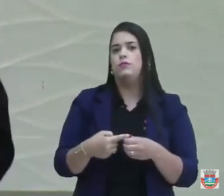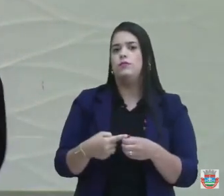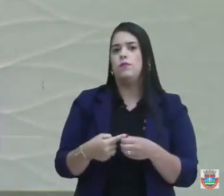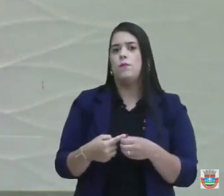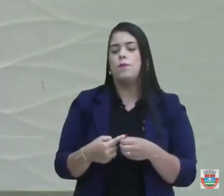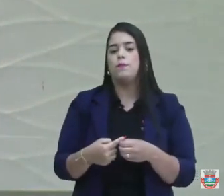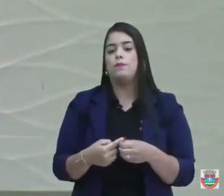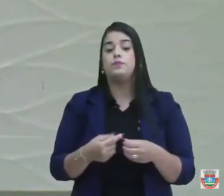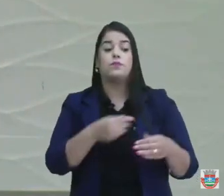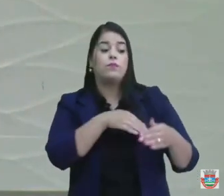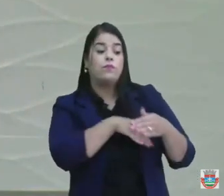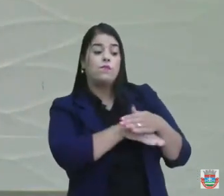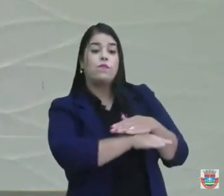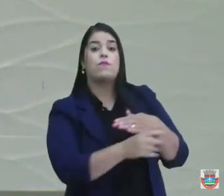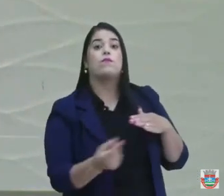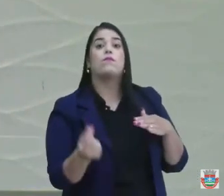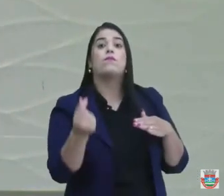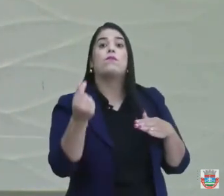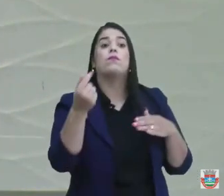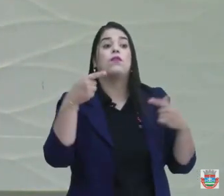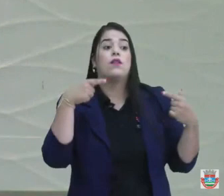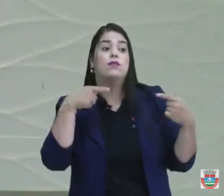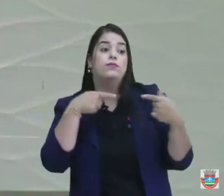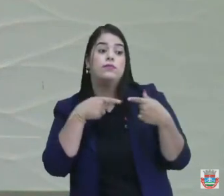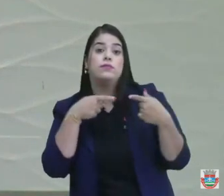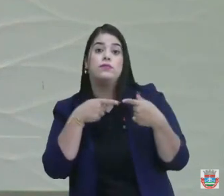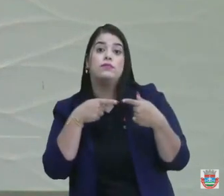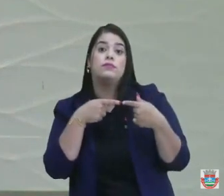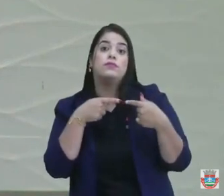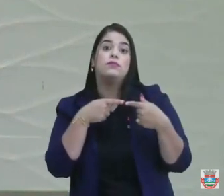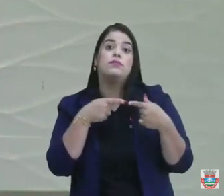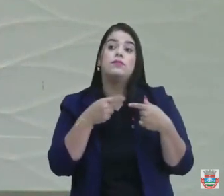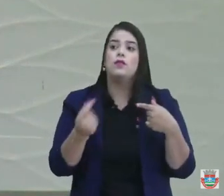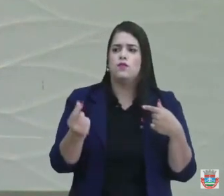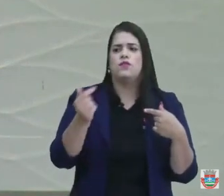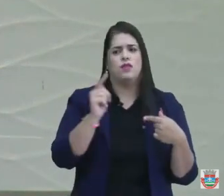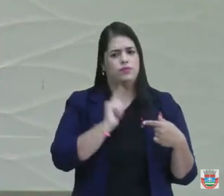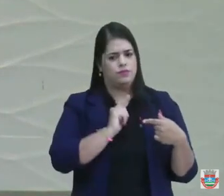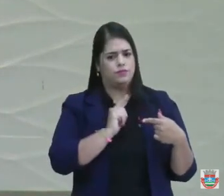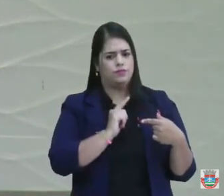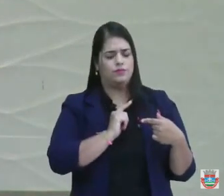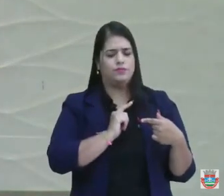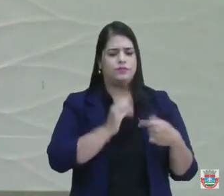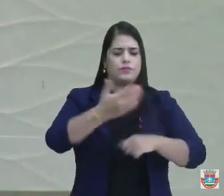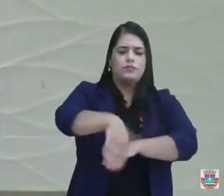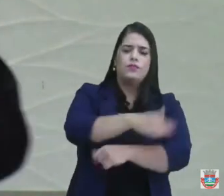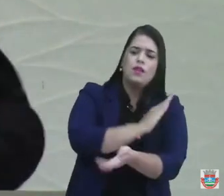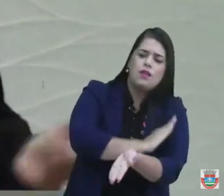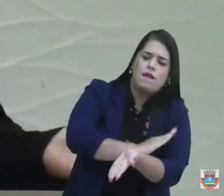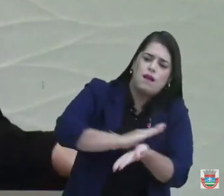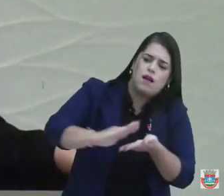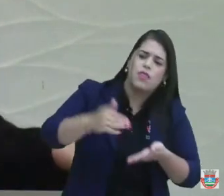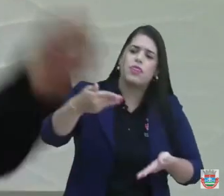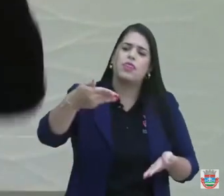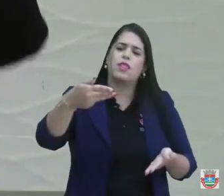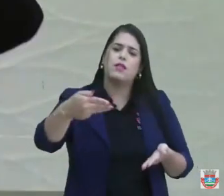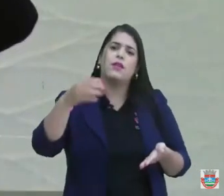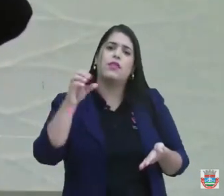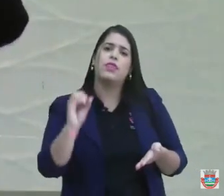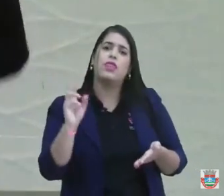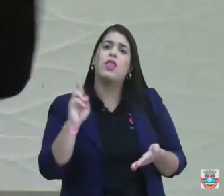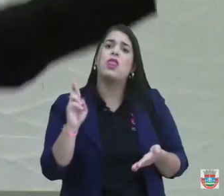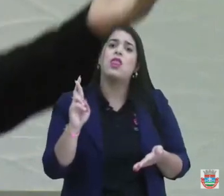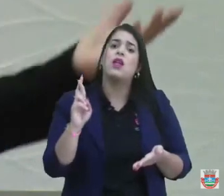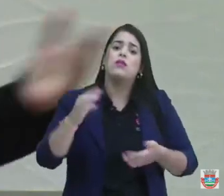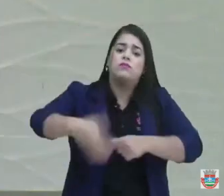caixa, quando eu digo em caixa, é o convênio, com o dinheiro que existe, para calçamento de 30 ruas, tem vereador que vem para